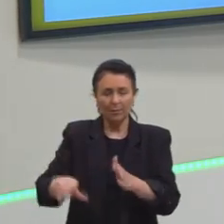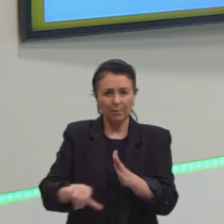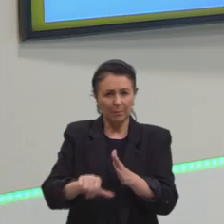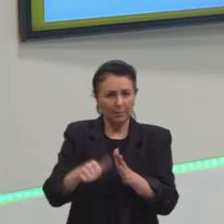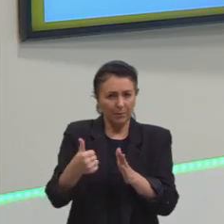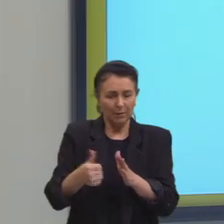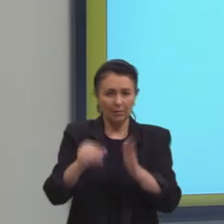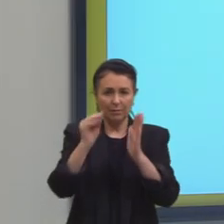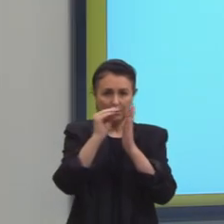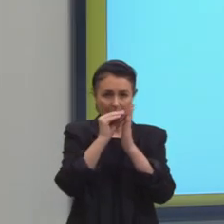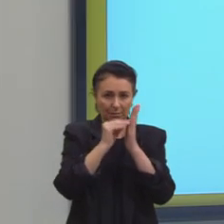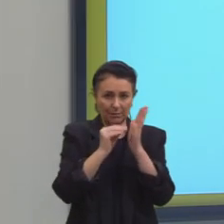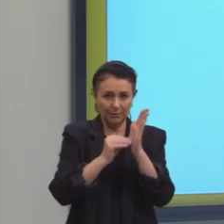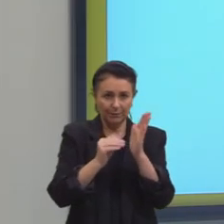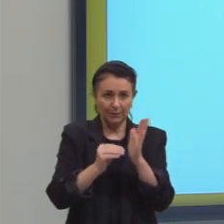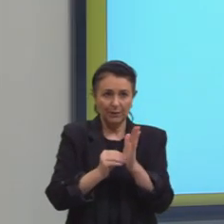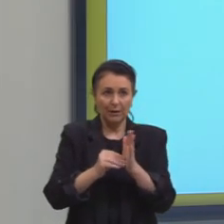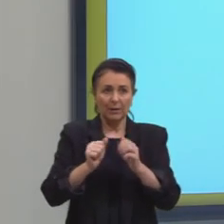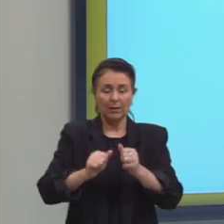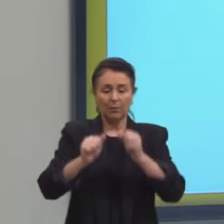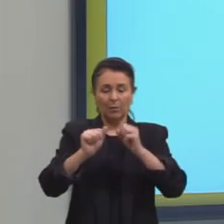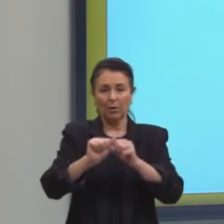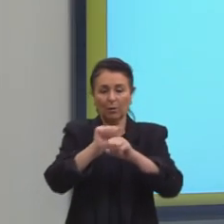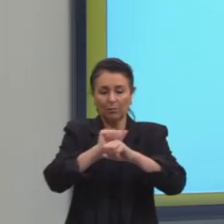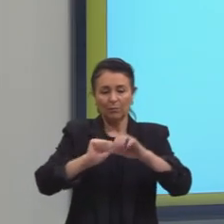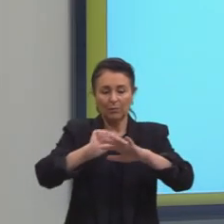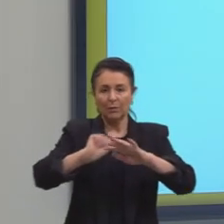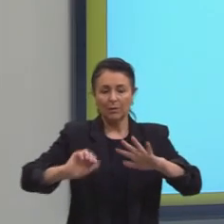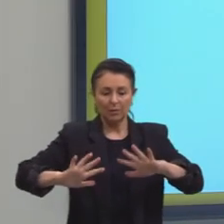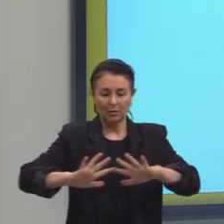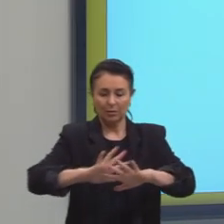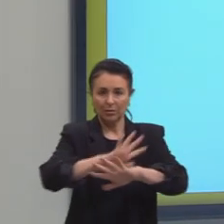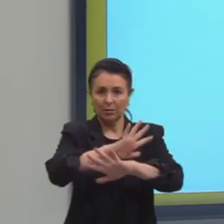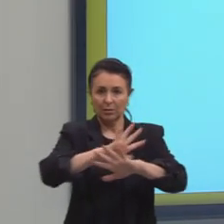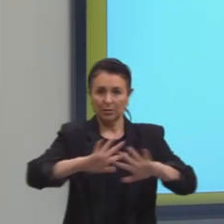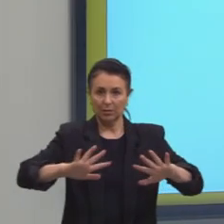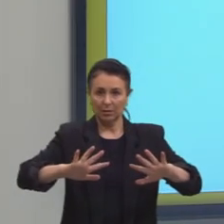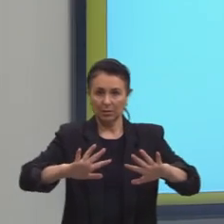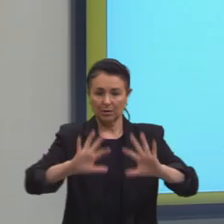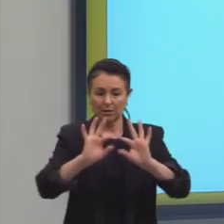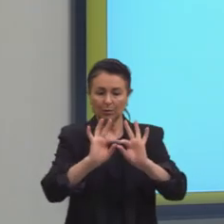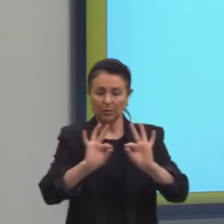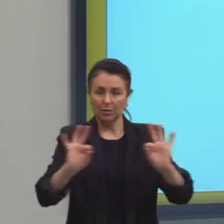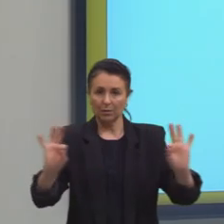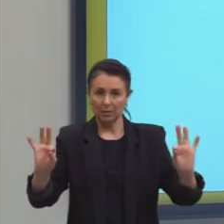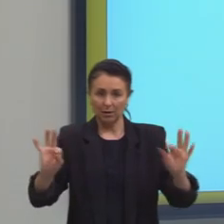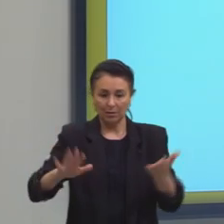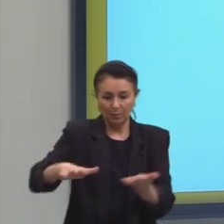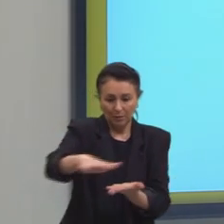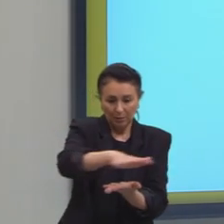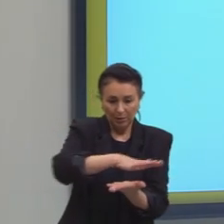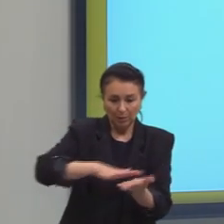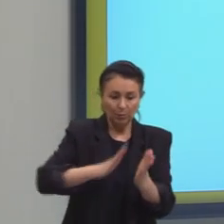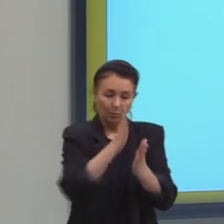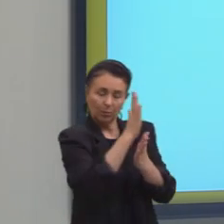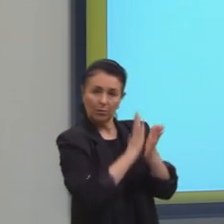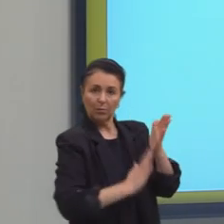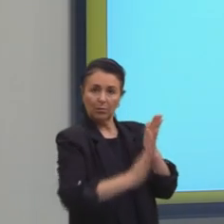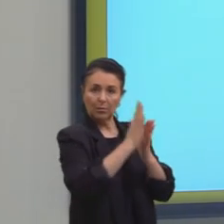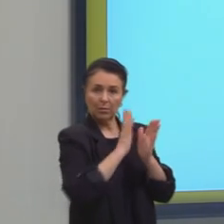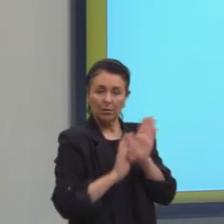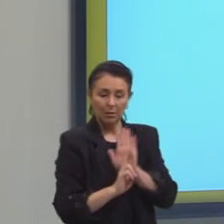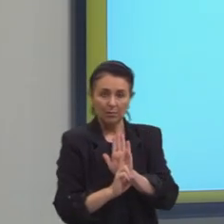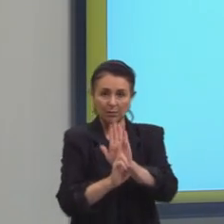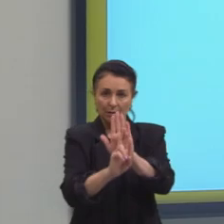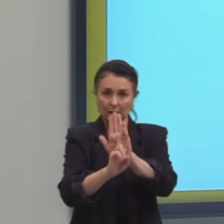Então, a projeção cartográfica é definida como um traçado sistemático de linhas, numa superfície plana, destinada à representação